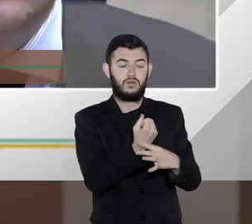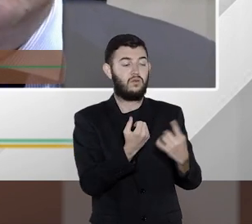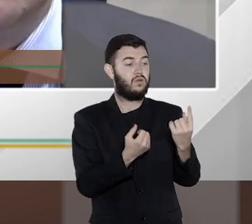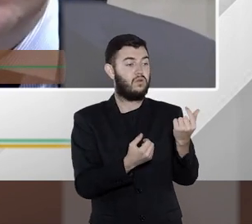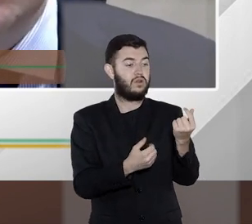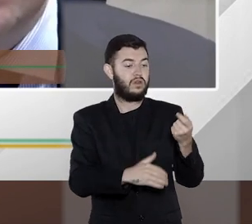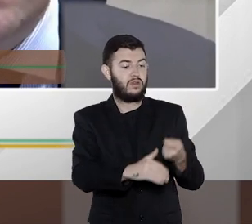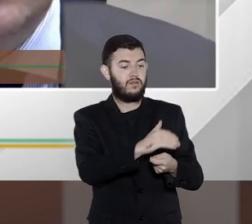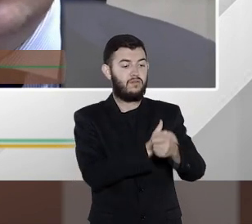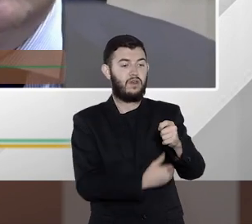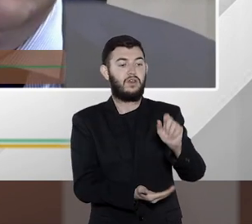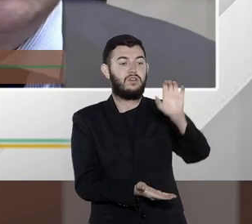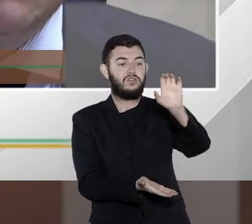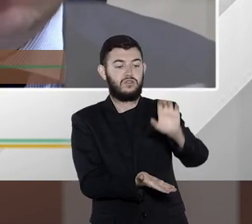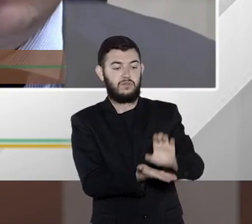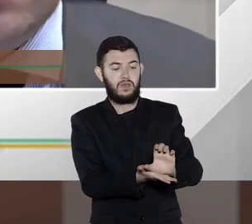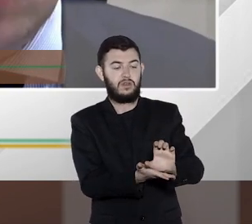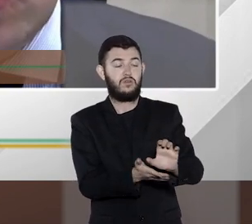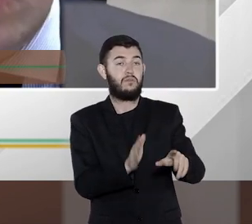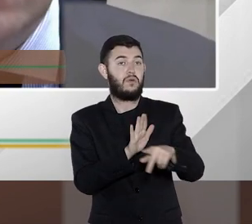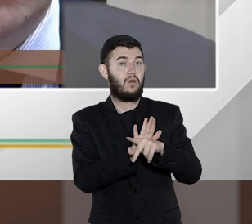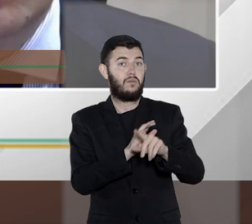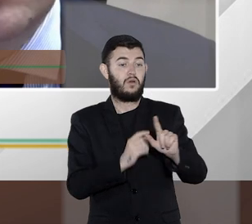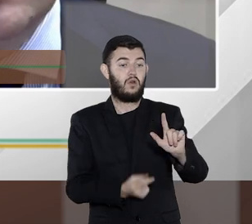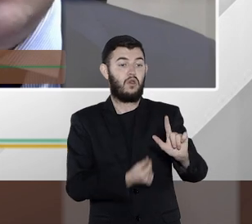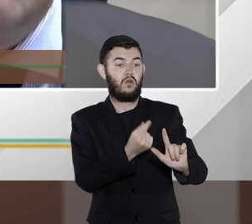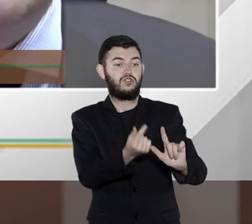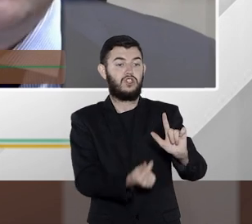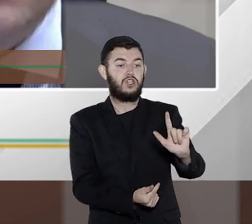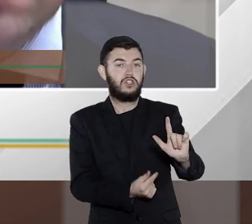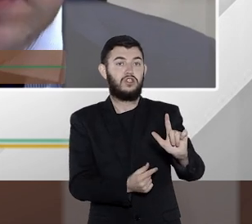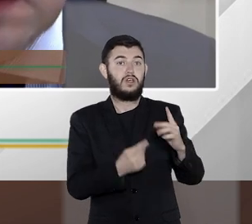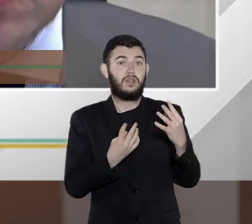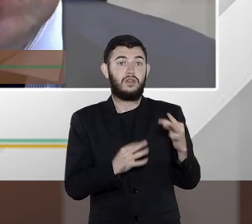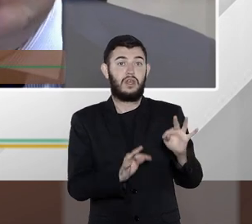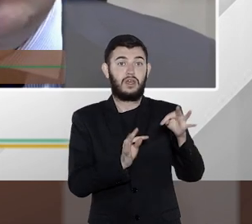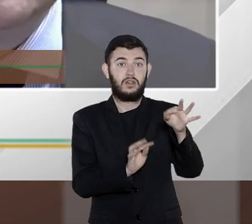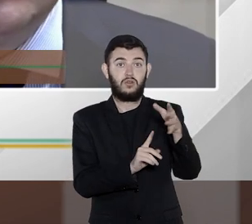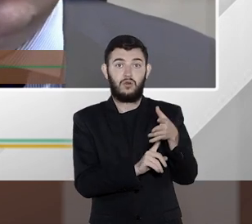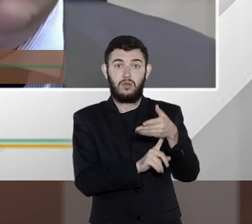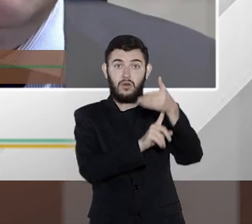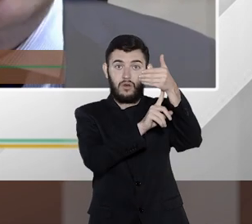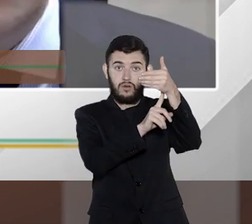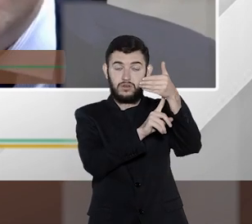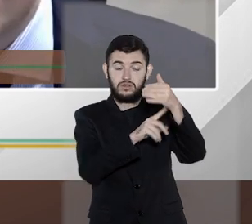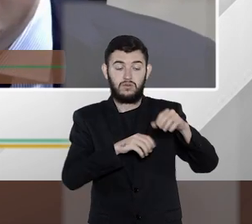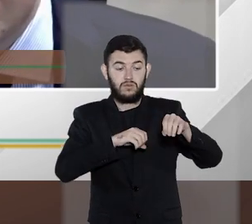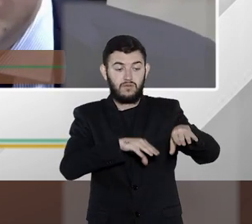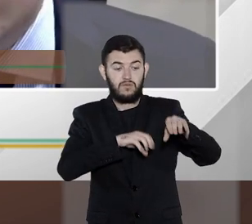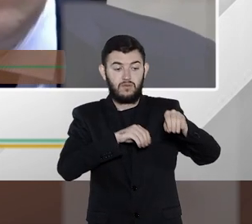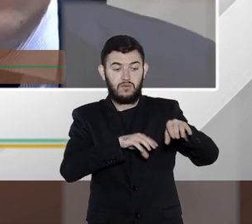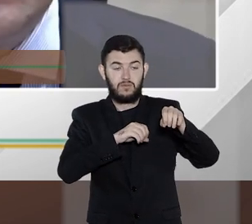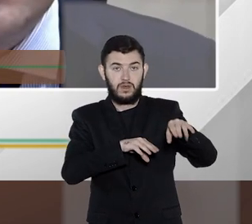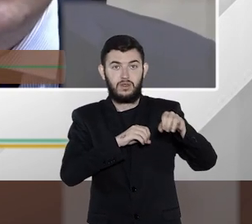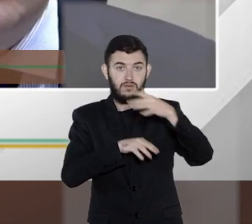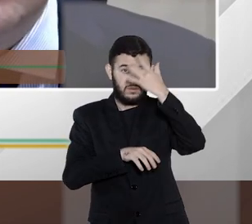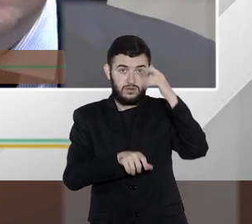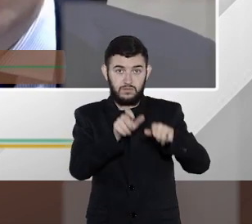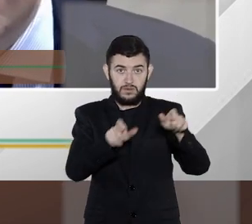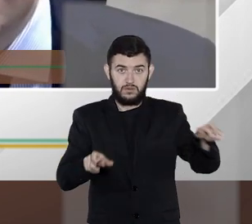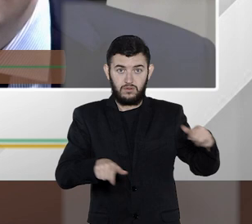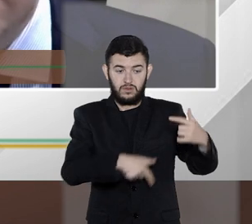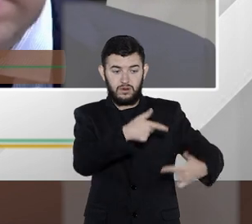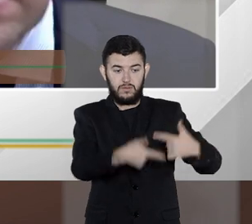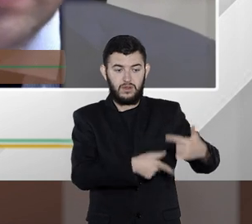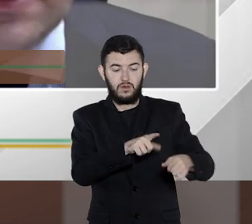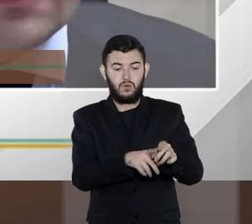investimento de logística, um investimento tecnológico, capacitação de pessoas, eventualmente contratação